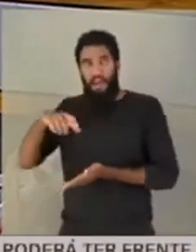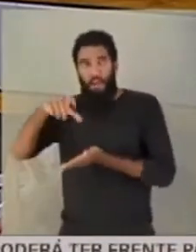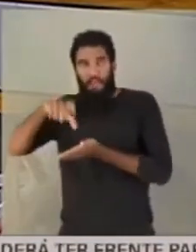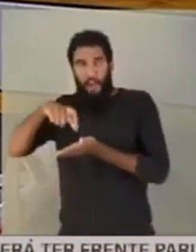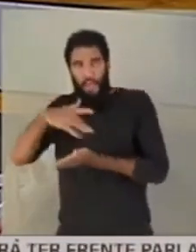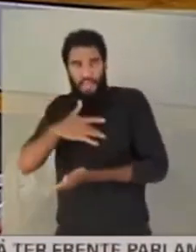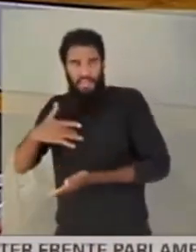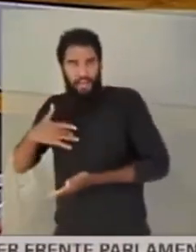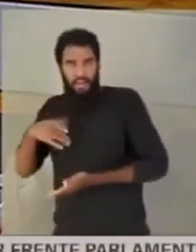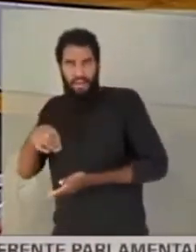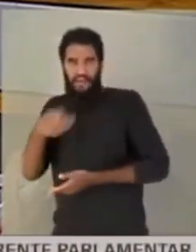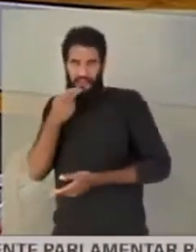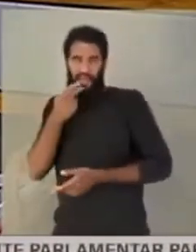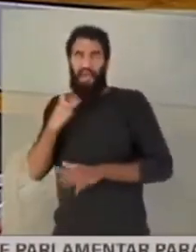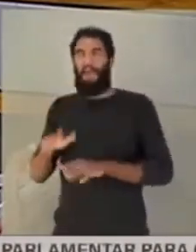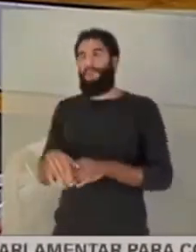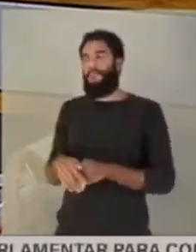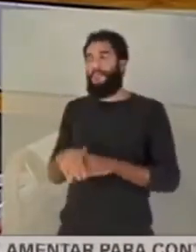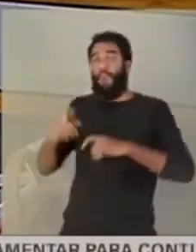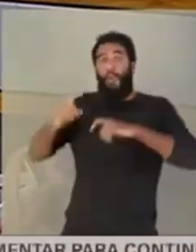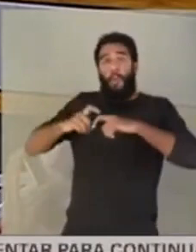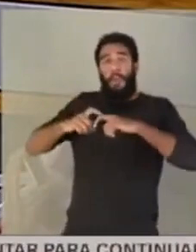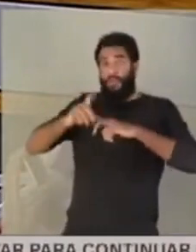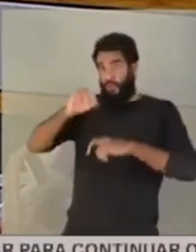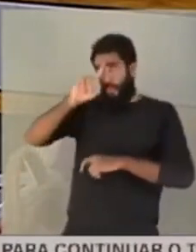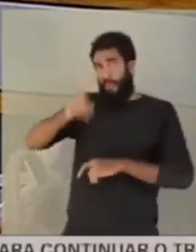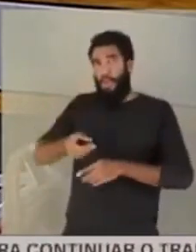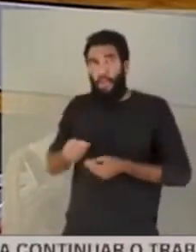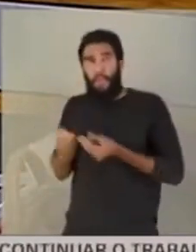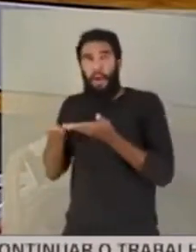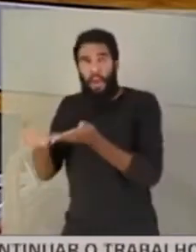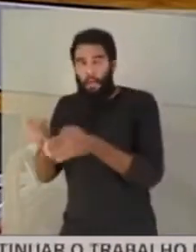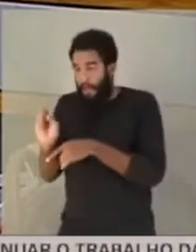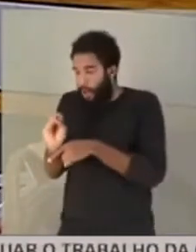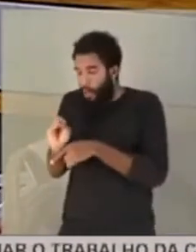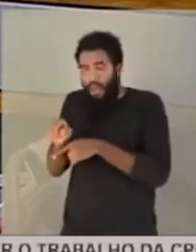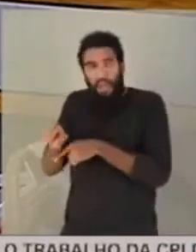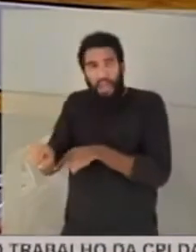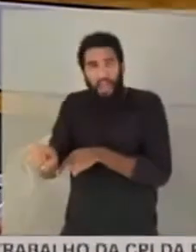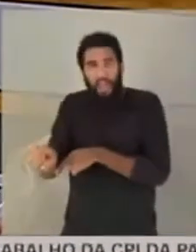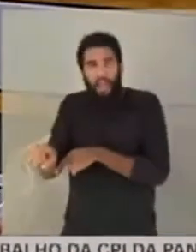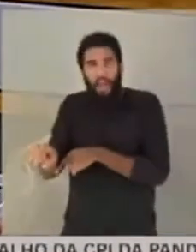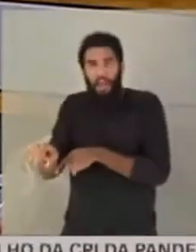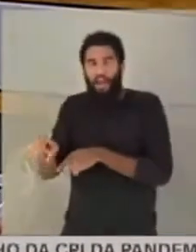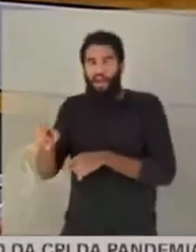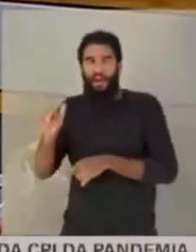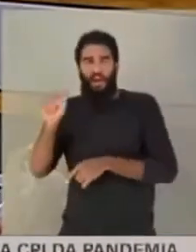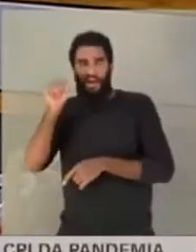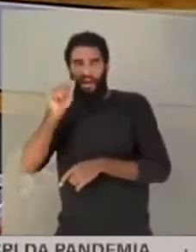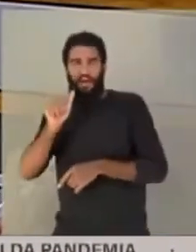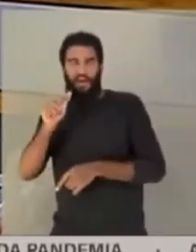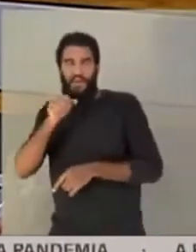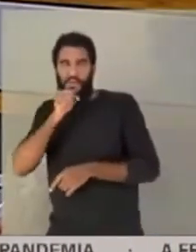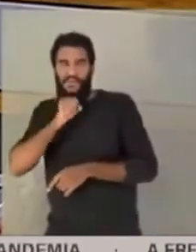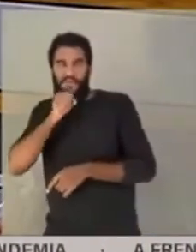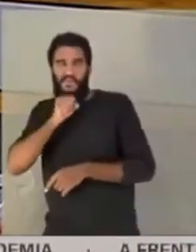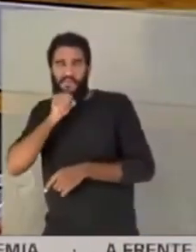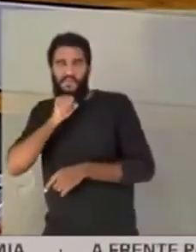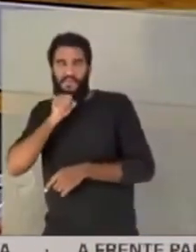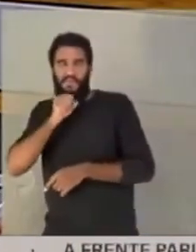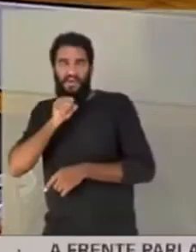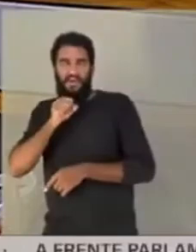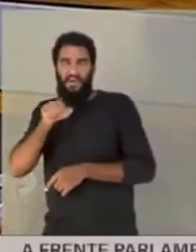remédio que o médico mandou para ela, para cuidar dela na cabeça dela, esse remédio